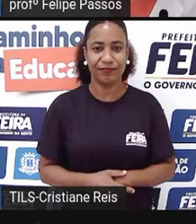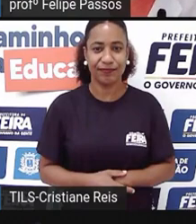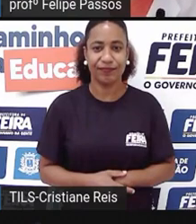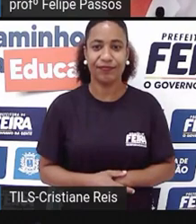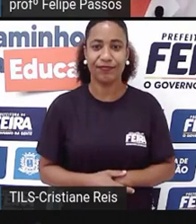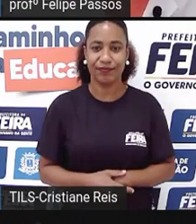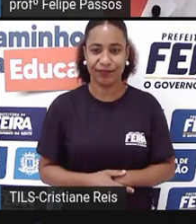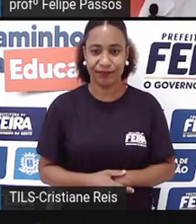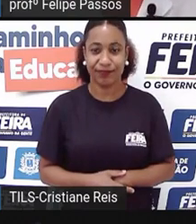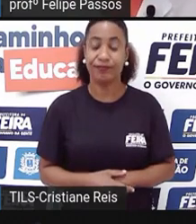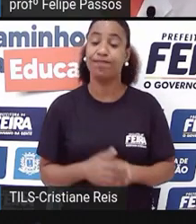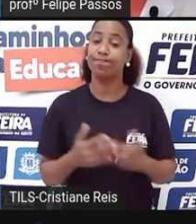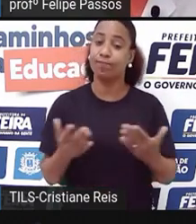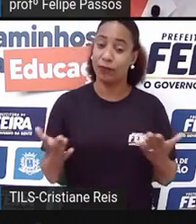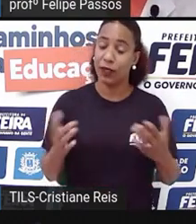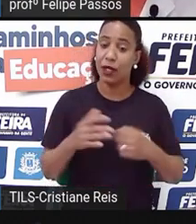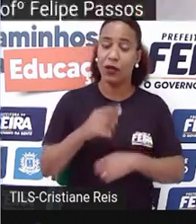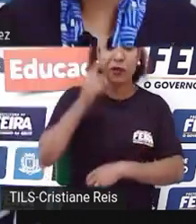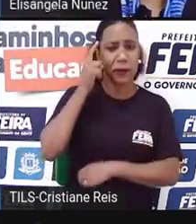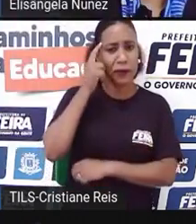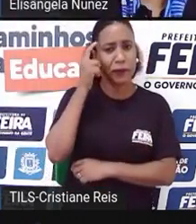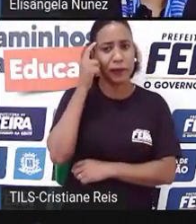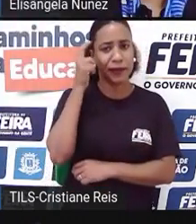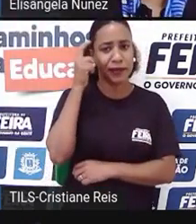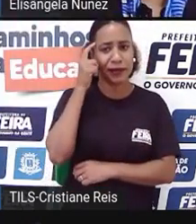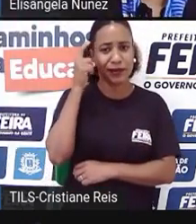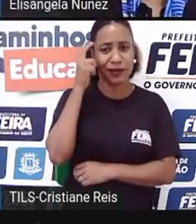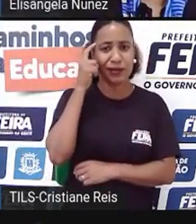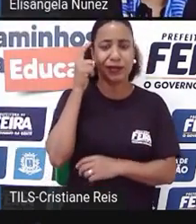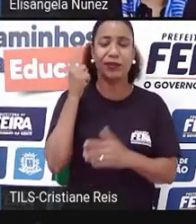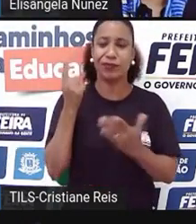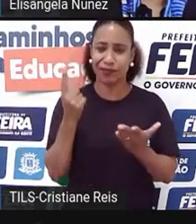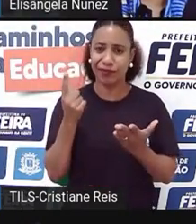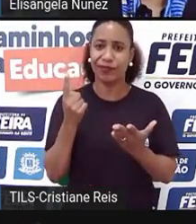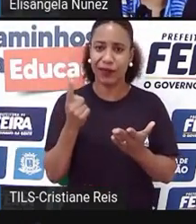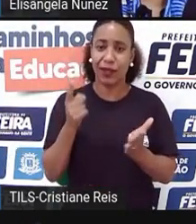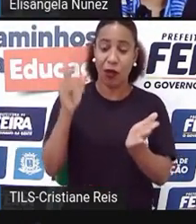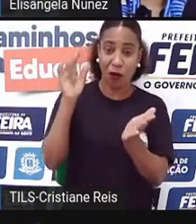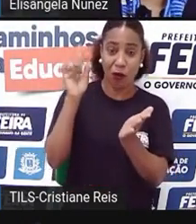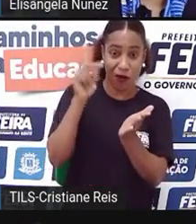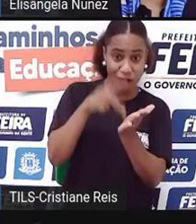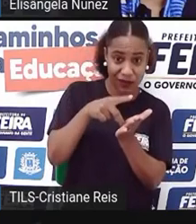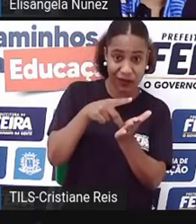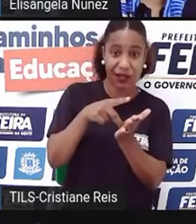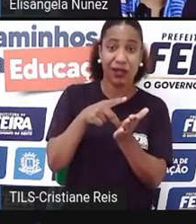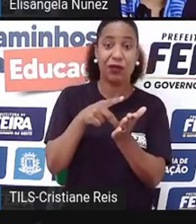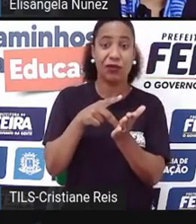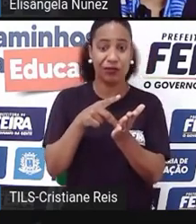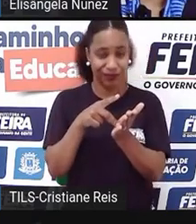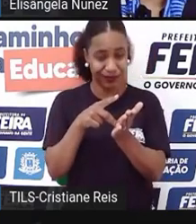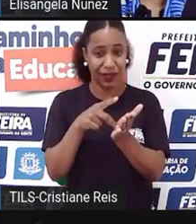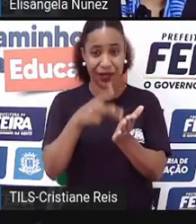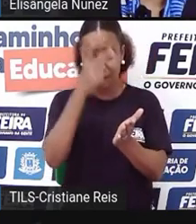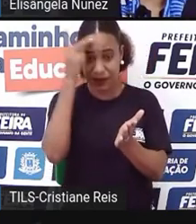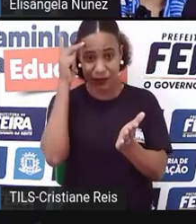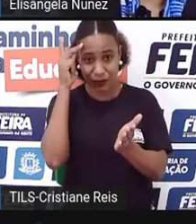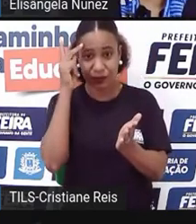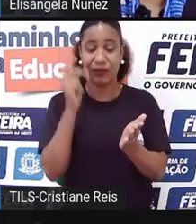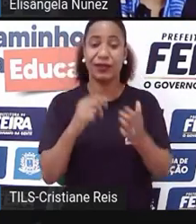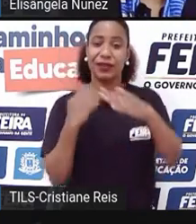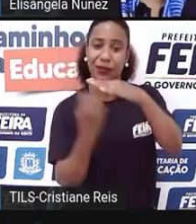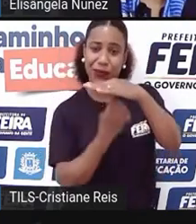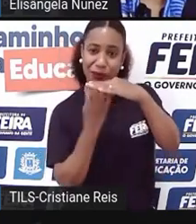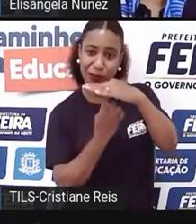E eu imagino que esses sejam dados, assim, no caso, oficiais, né? No sentido de pessoas que registraram.